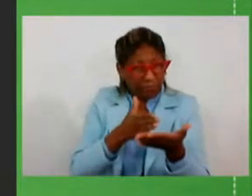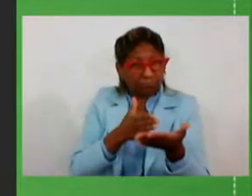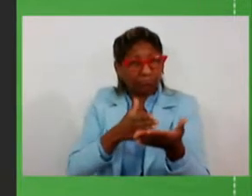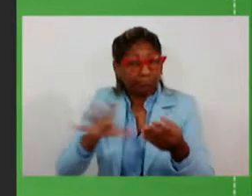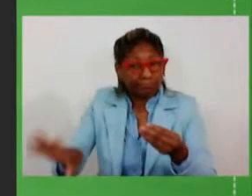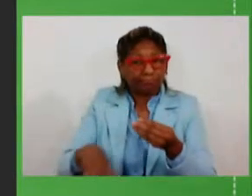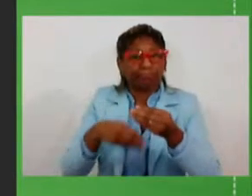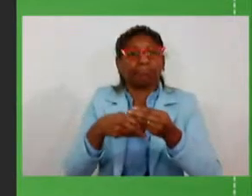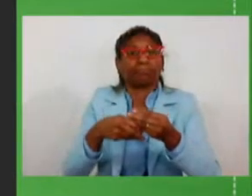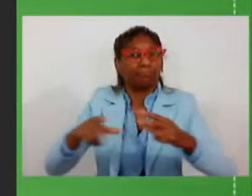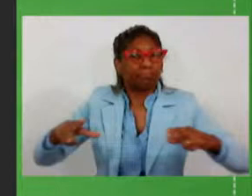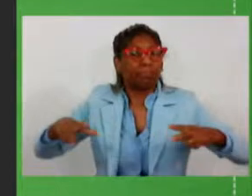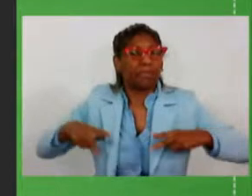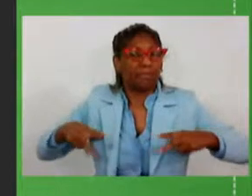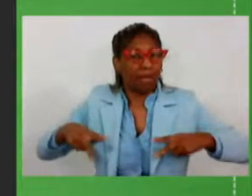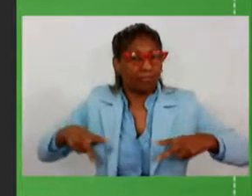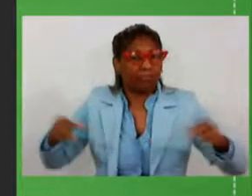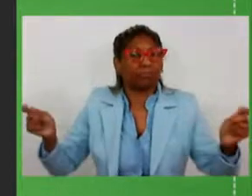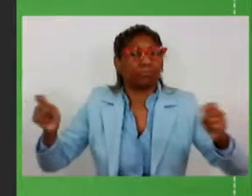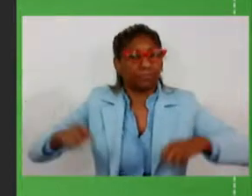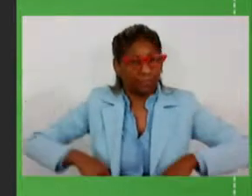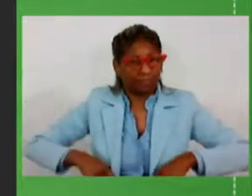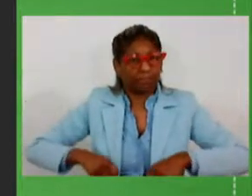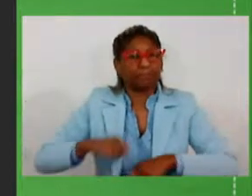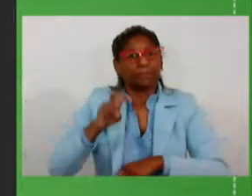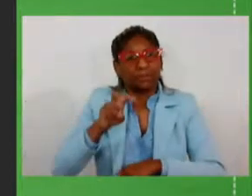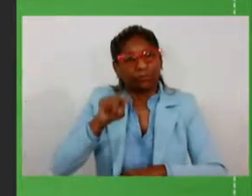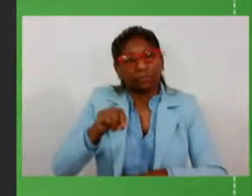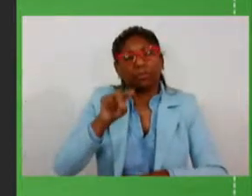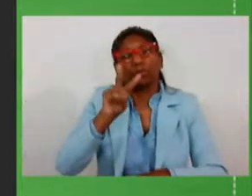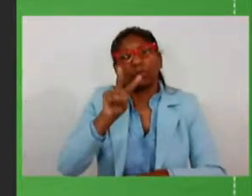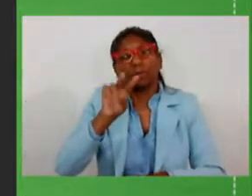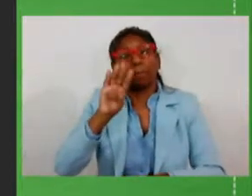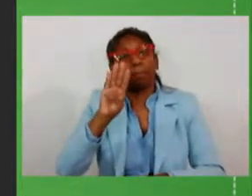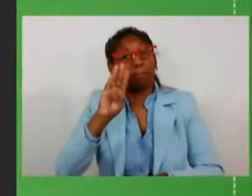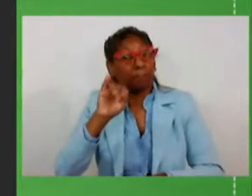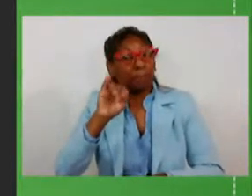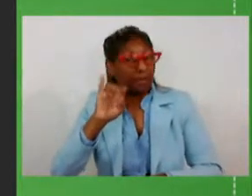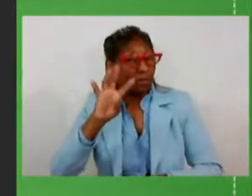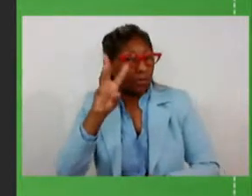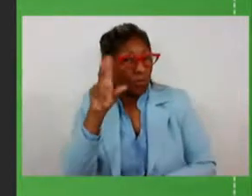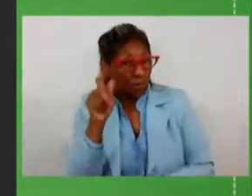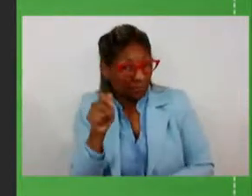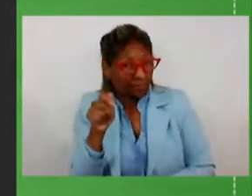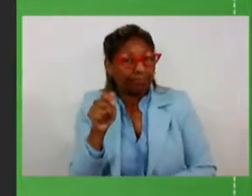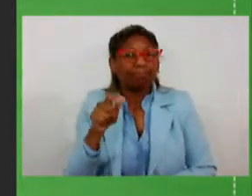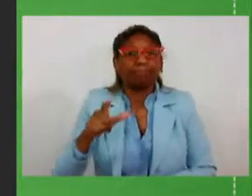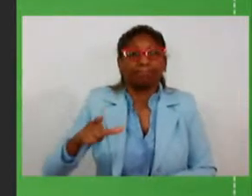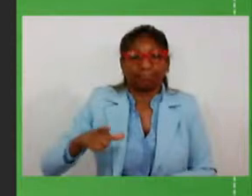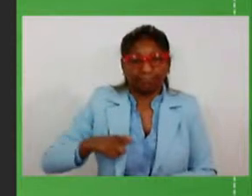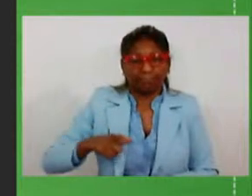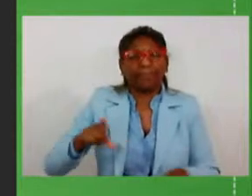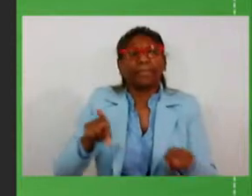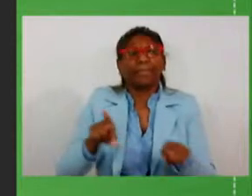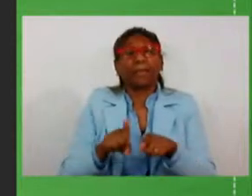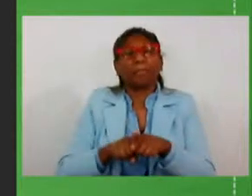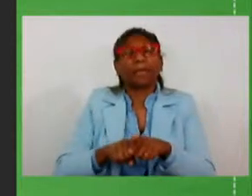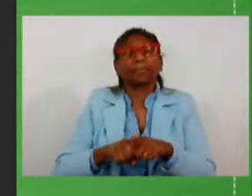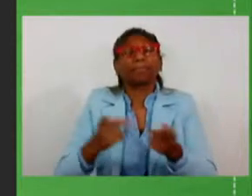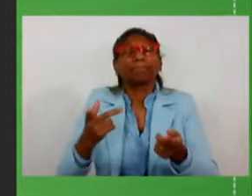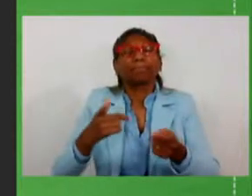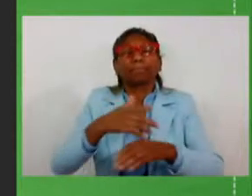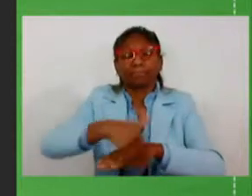setor privado, com os investimentos projetados através das concessões de rodovias, projetamos,